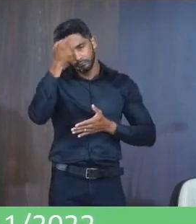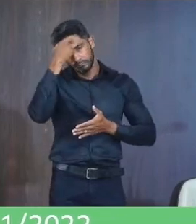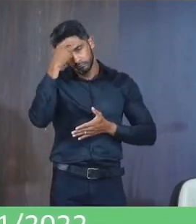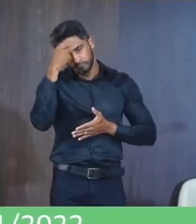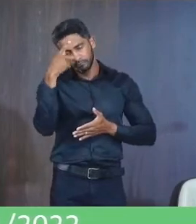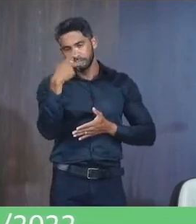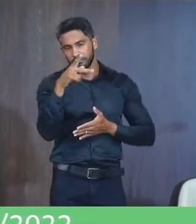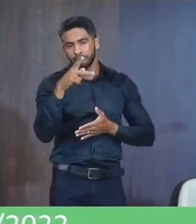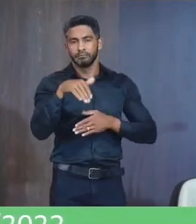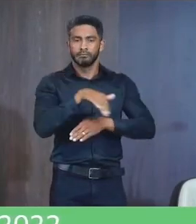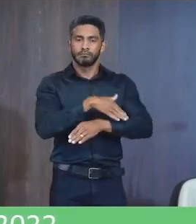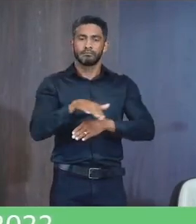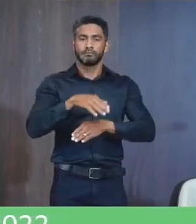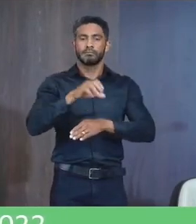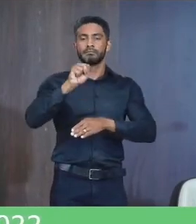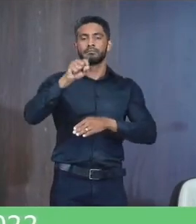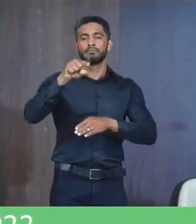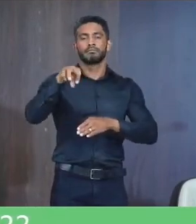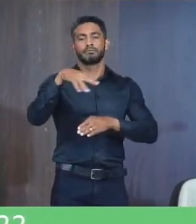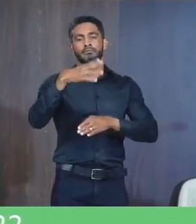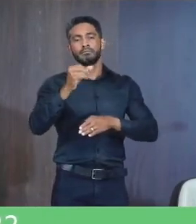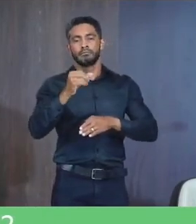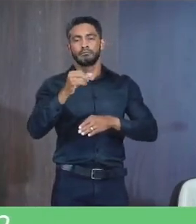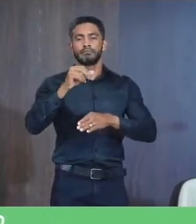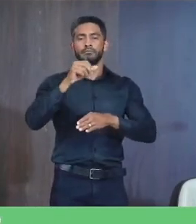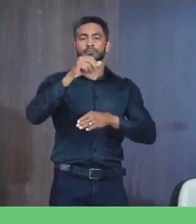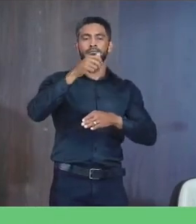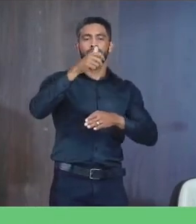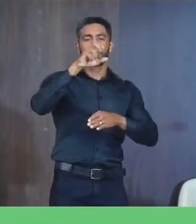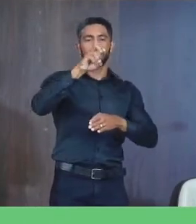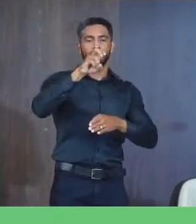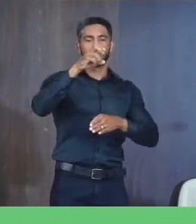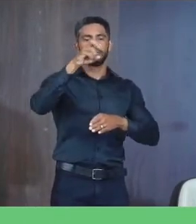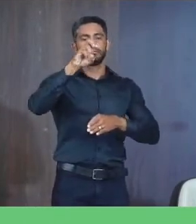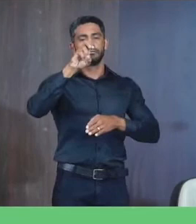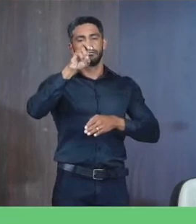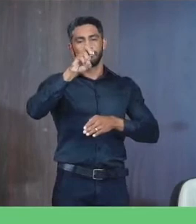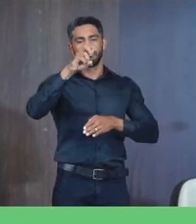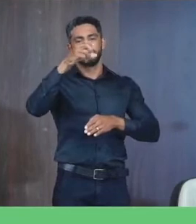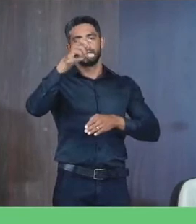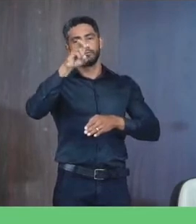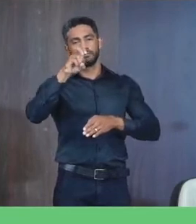congratulado Residente Na rua Salviana Caldas 576 Bairro Boa Vista